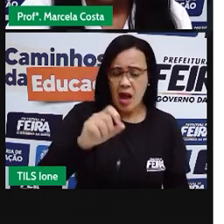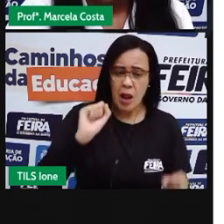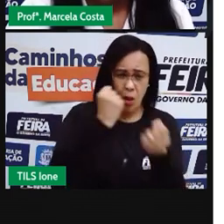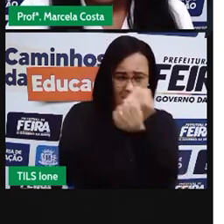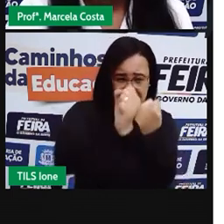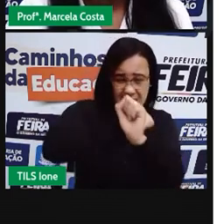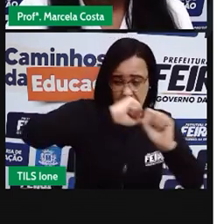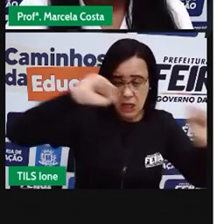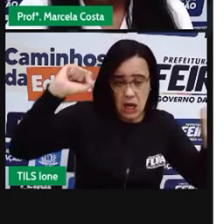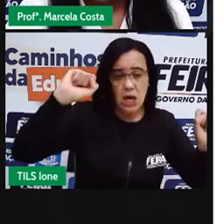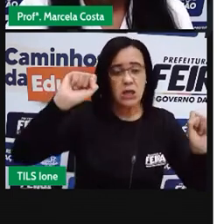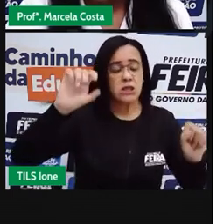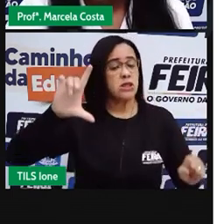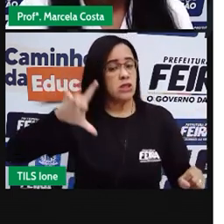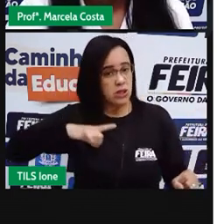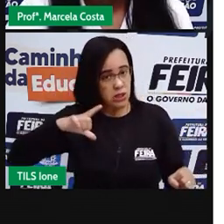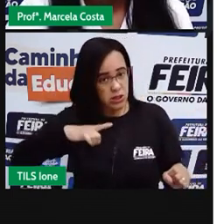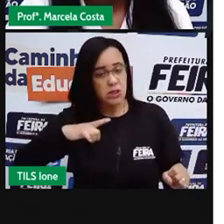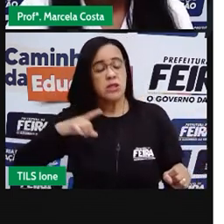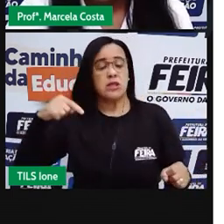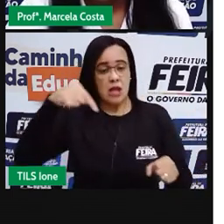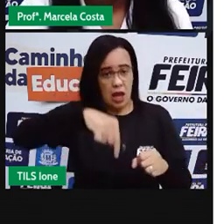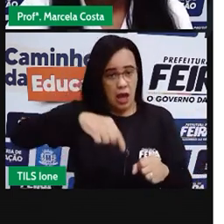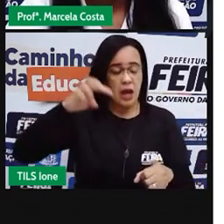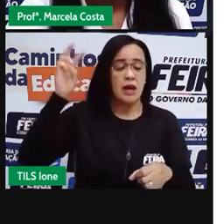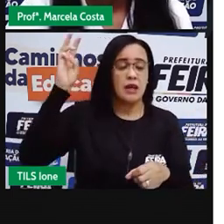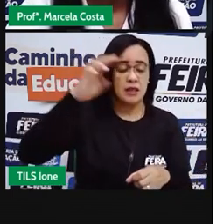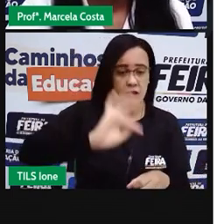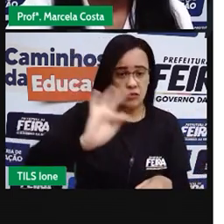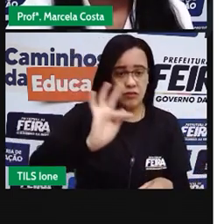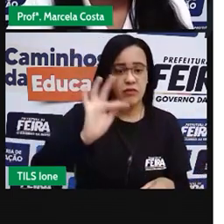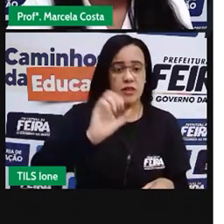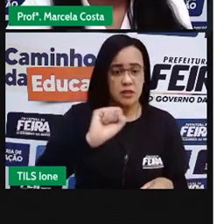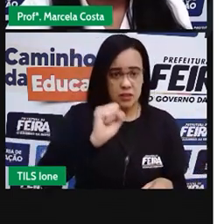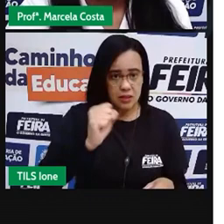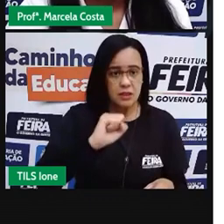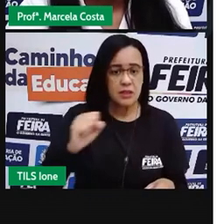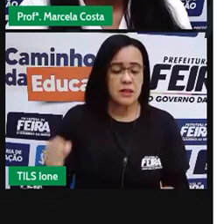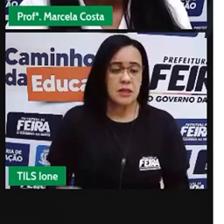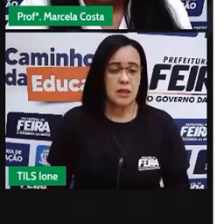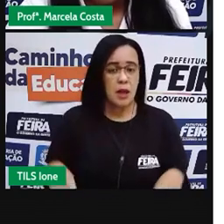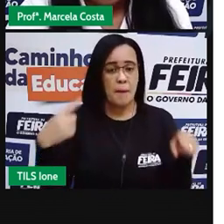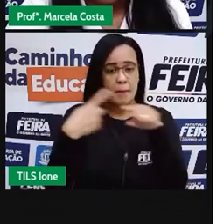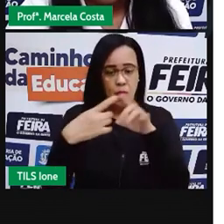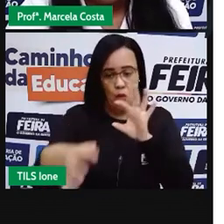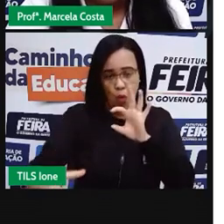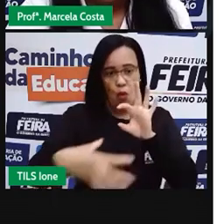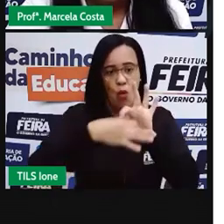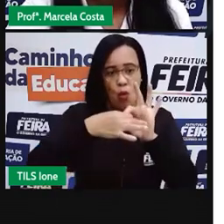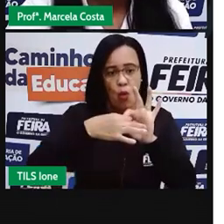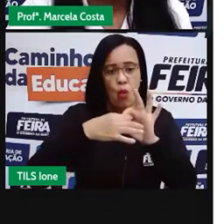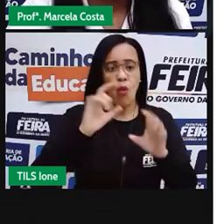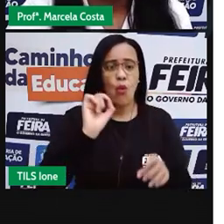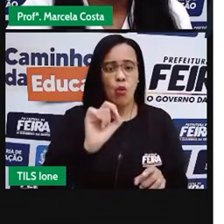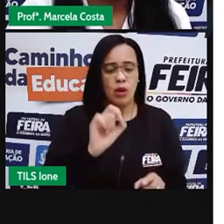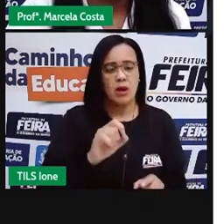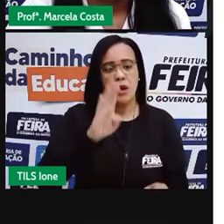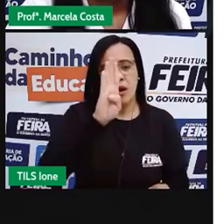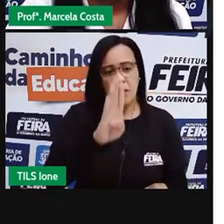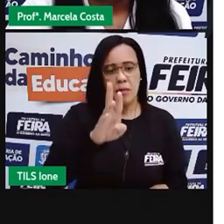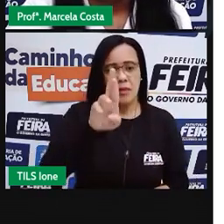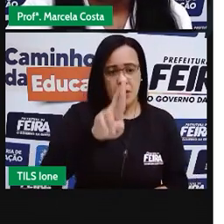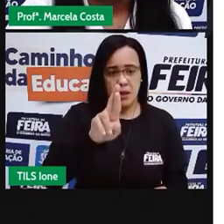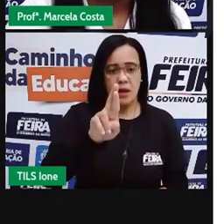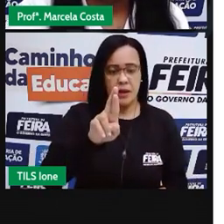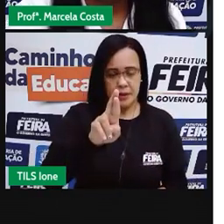aqui da cidade. A de ela já se interligada com o ABL, que o Brasil do Espaço, facilitando aí